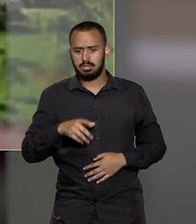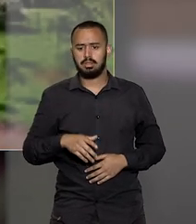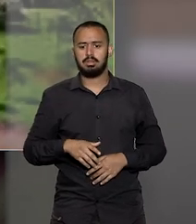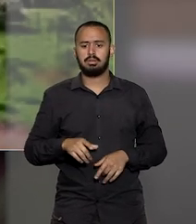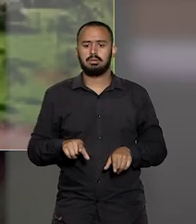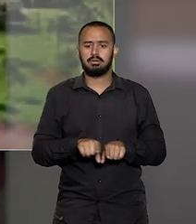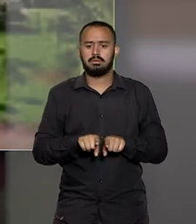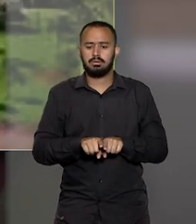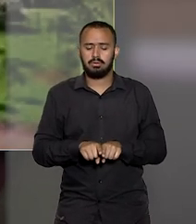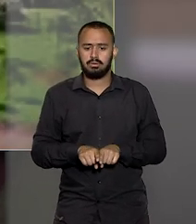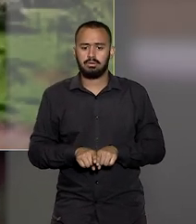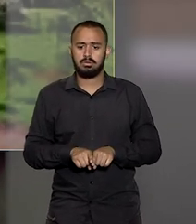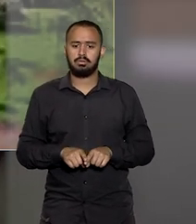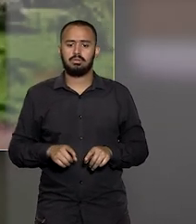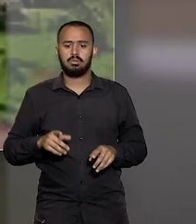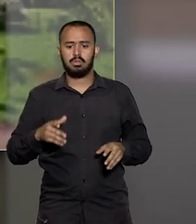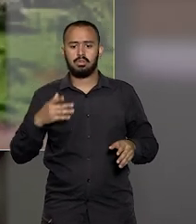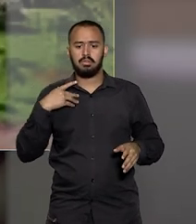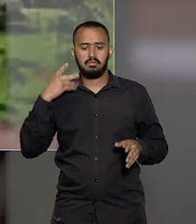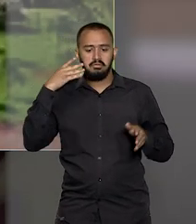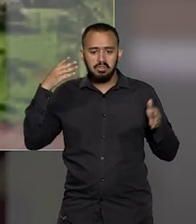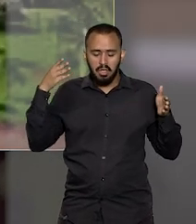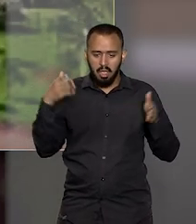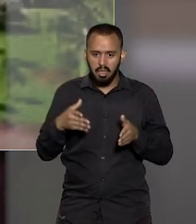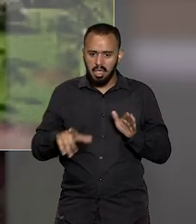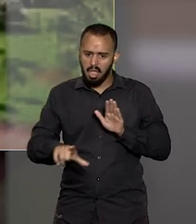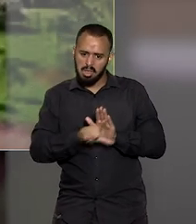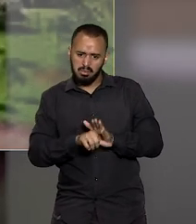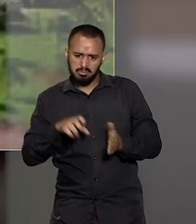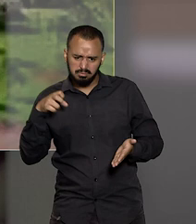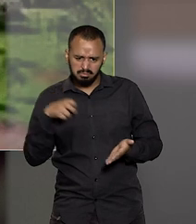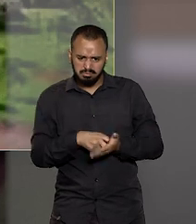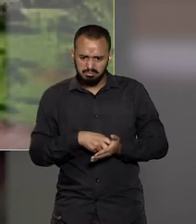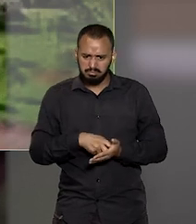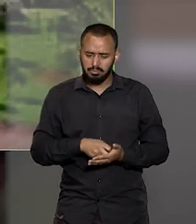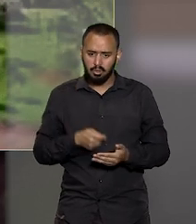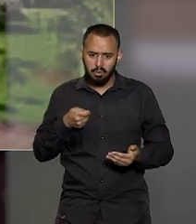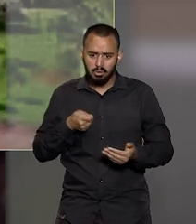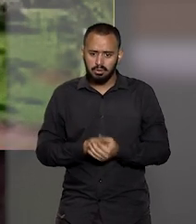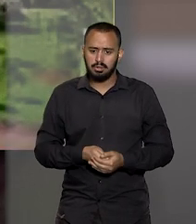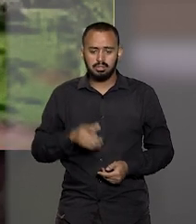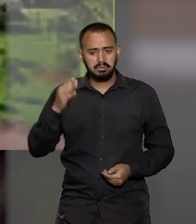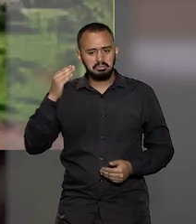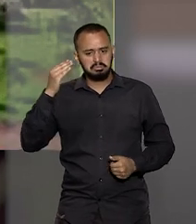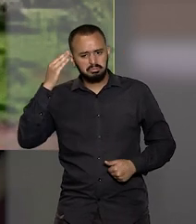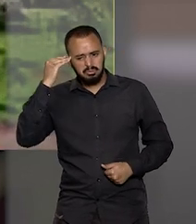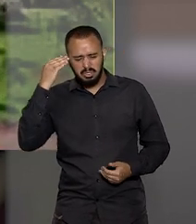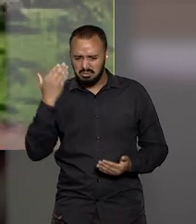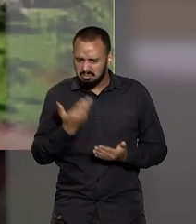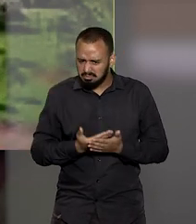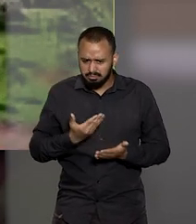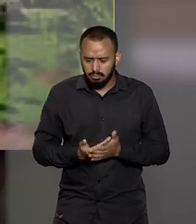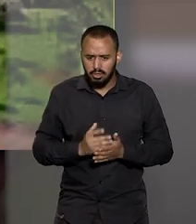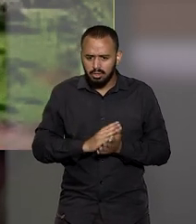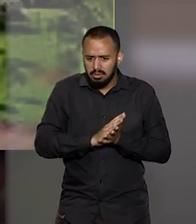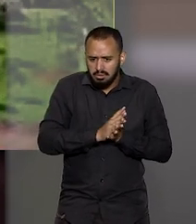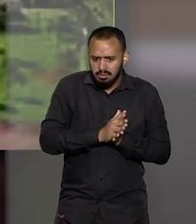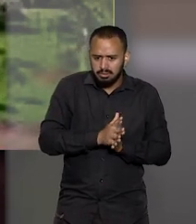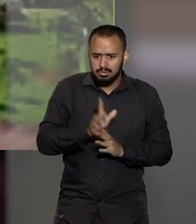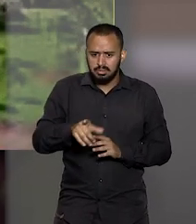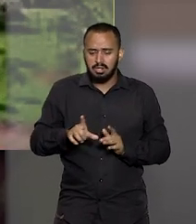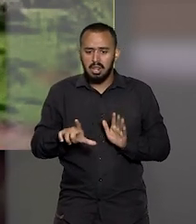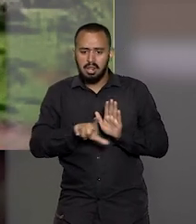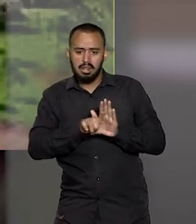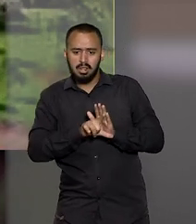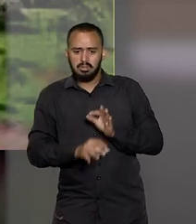ele é da aplicação da lei penal, um estudioso, notável saber jurídico, mas